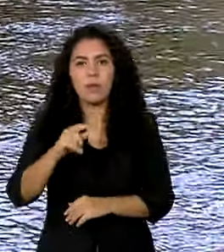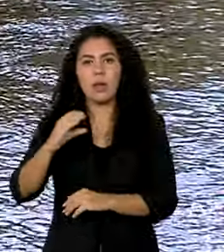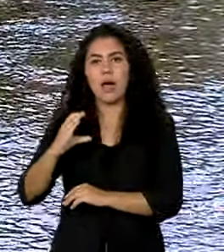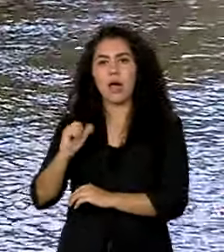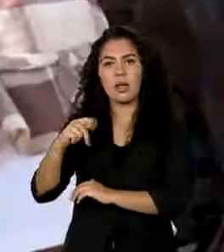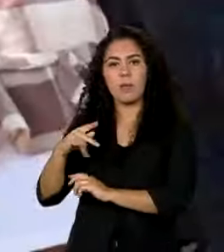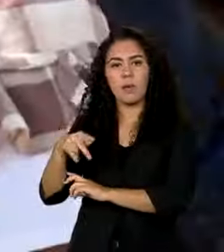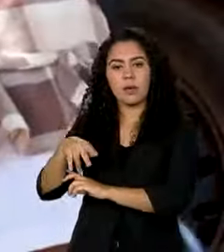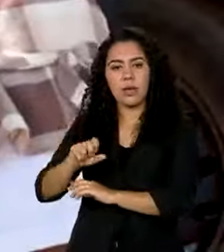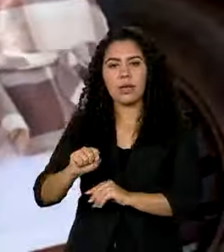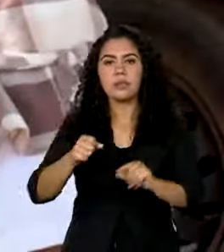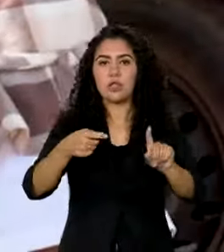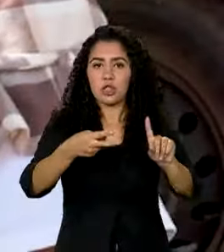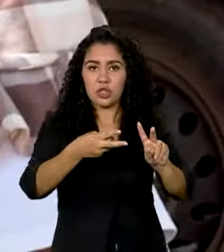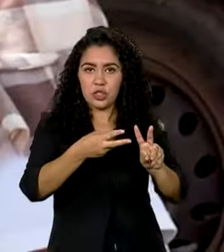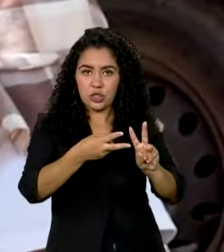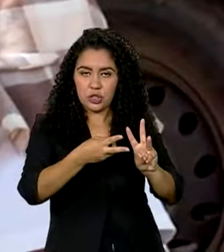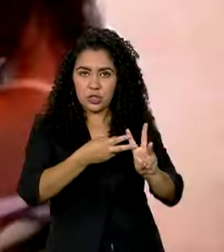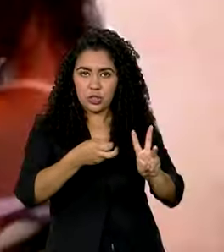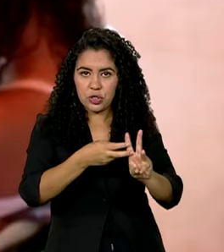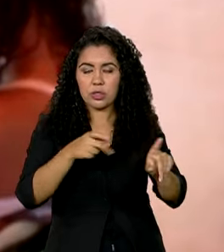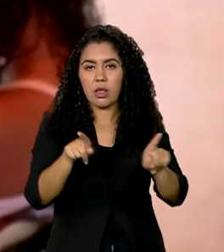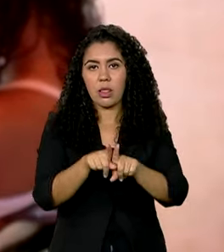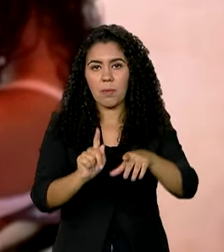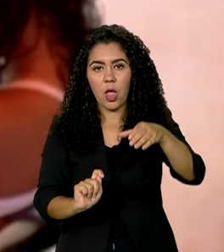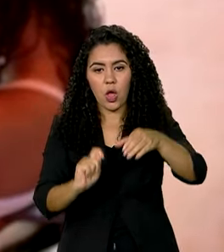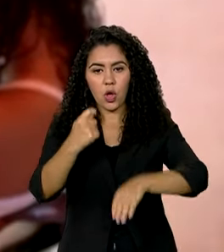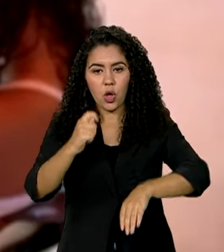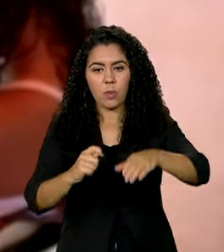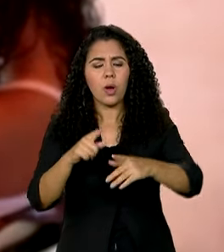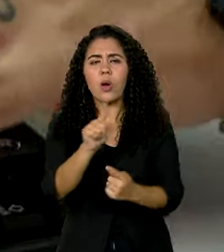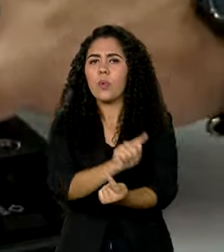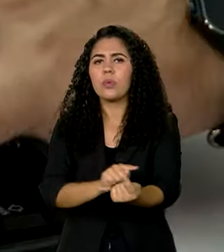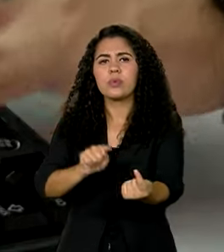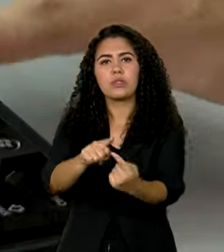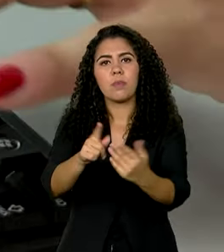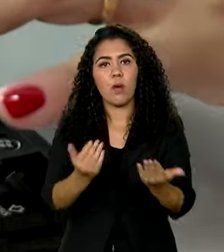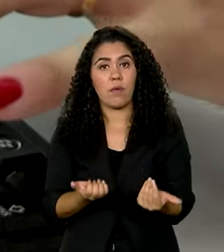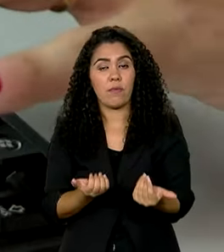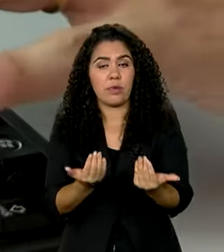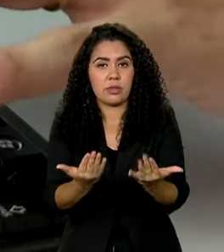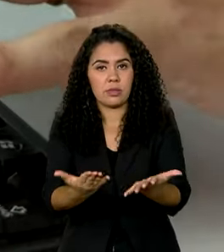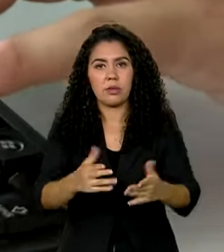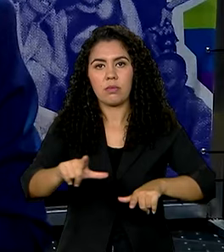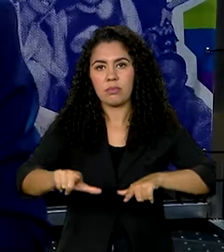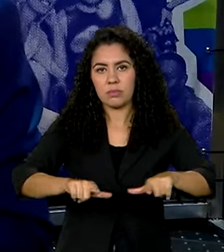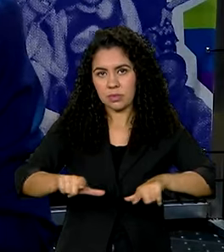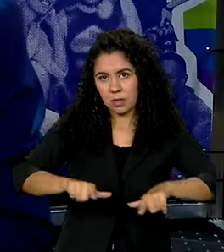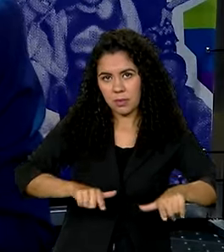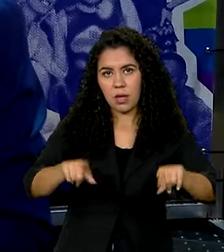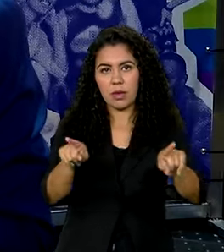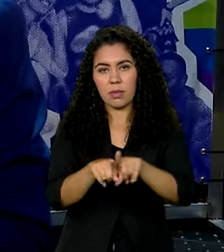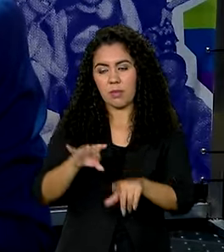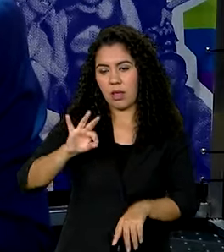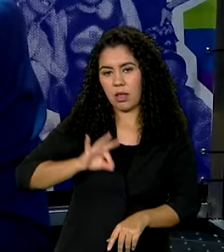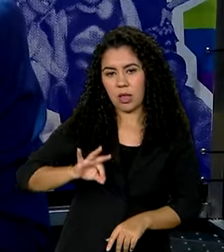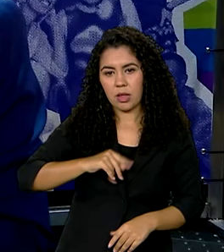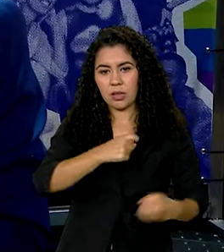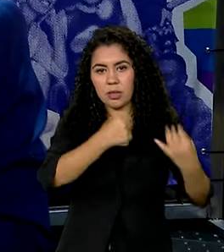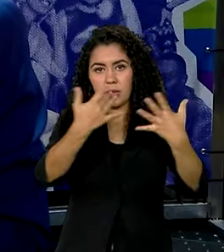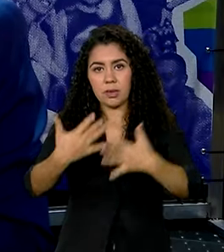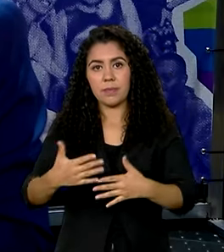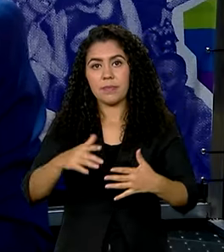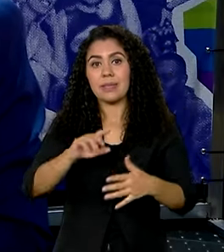quilombolas. E no programa Empoderar Mais, o objetivo é gerar oportunidade de emprego e renda. Cinco estados já